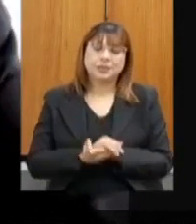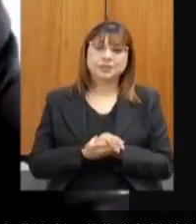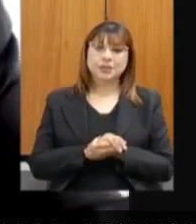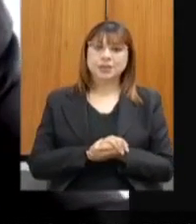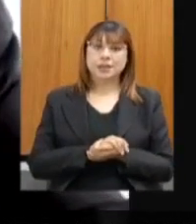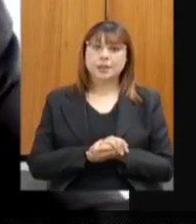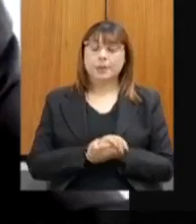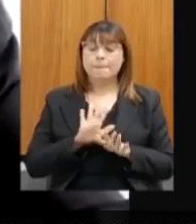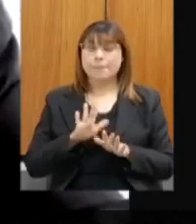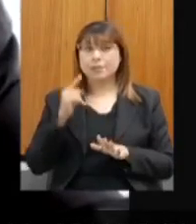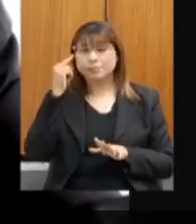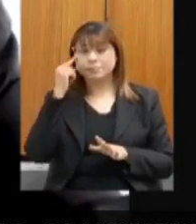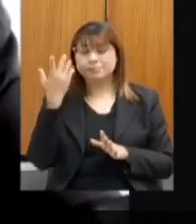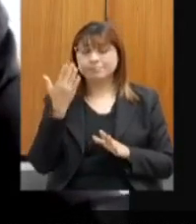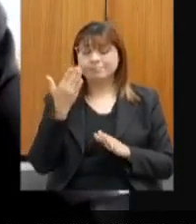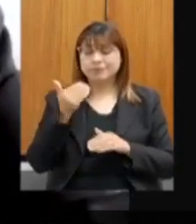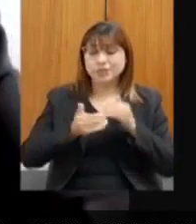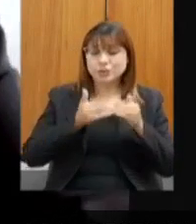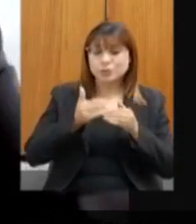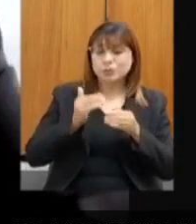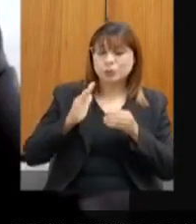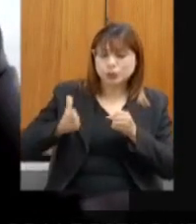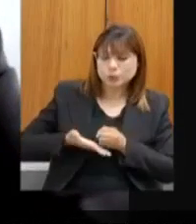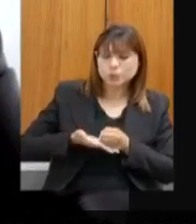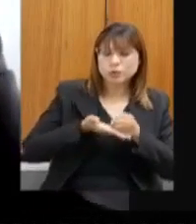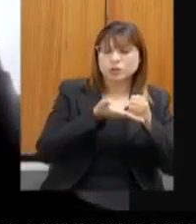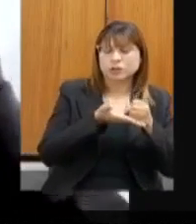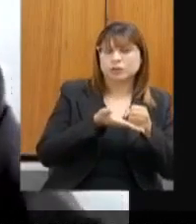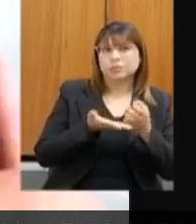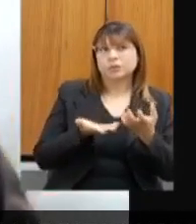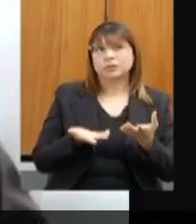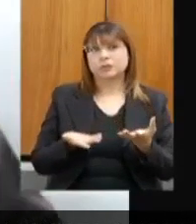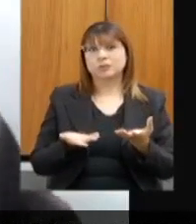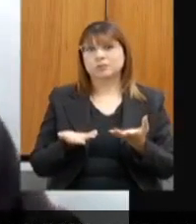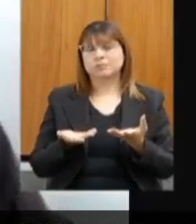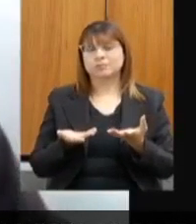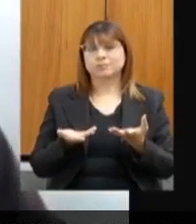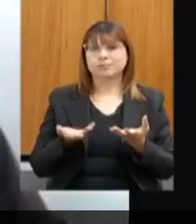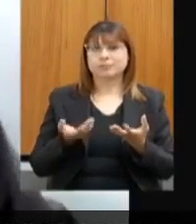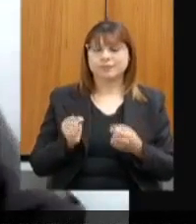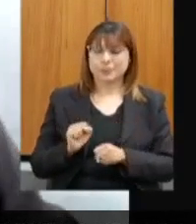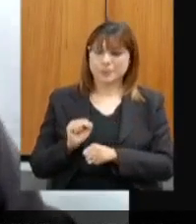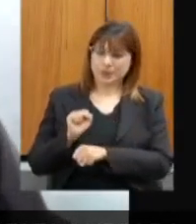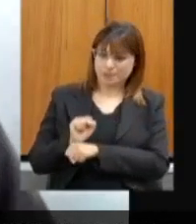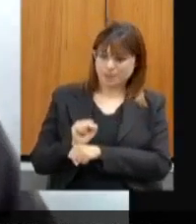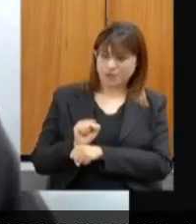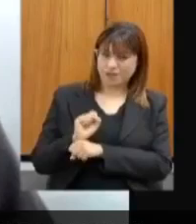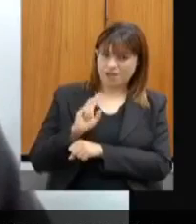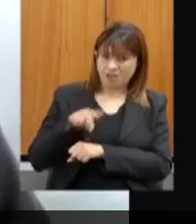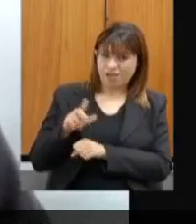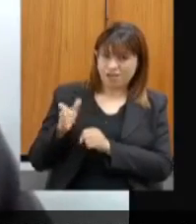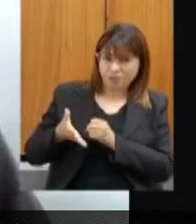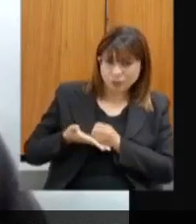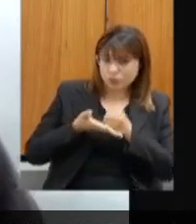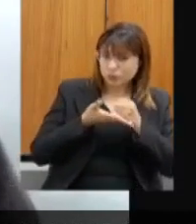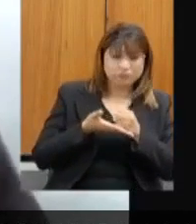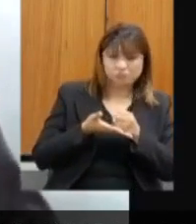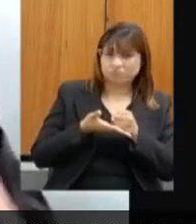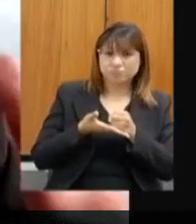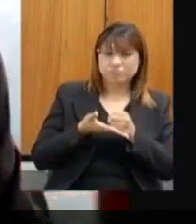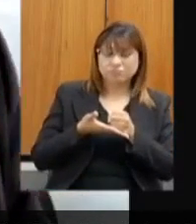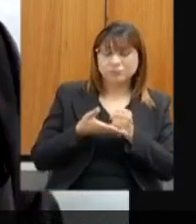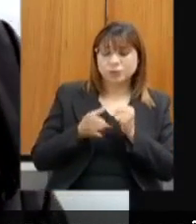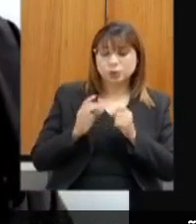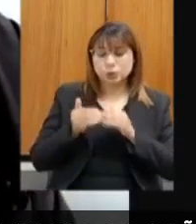A ideia é do desenvolvimento sustentável. A paralisia não é sustentável. Só o